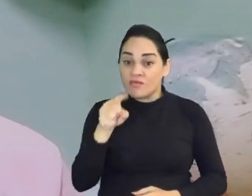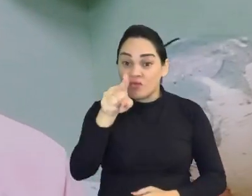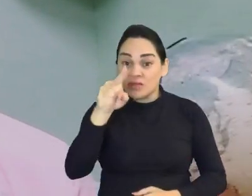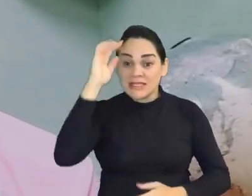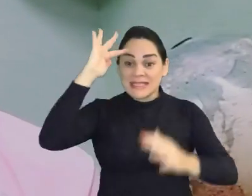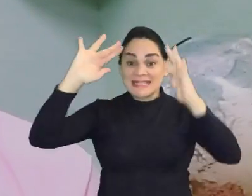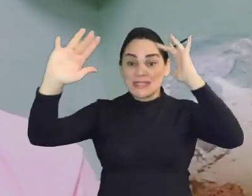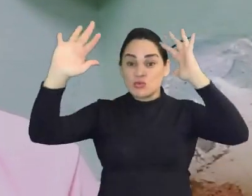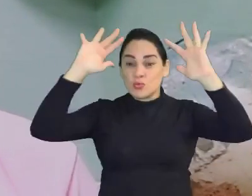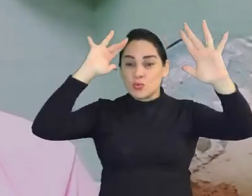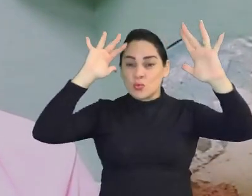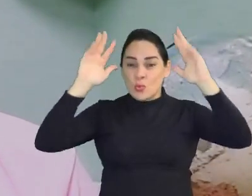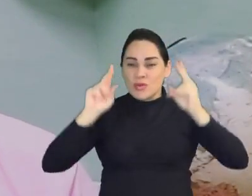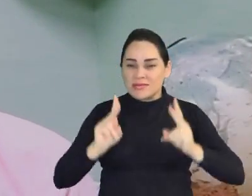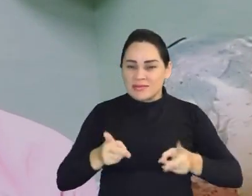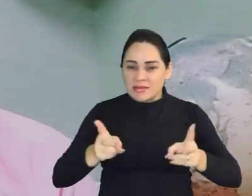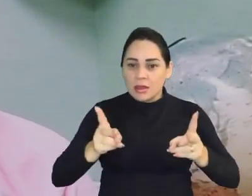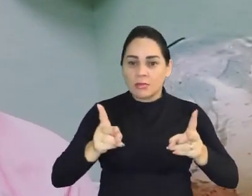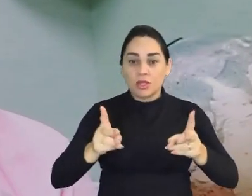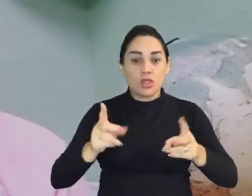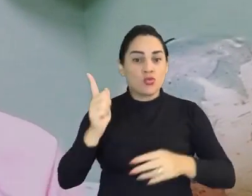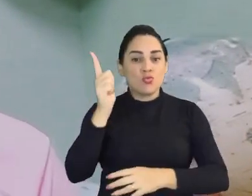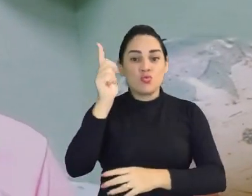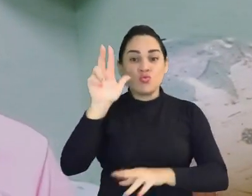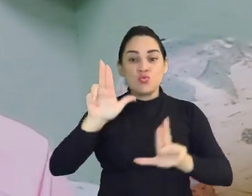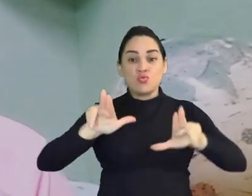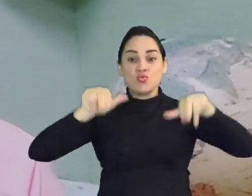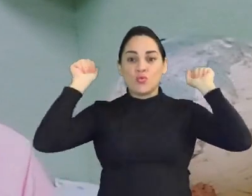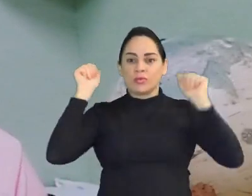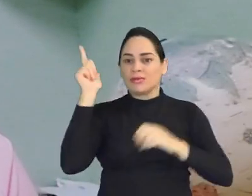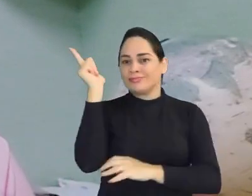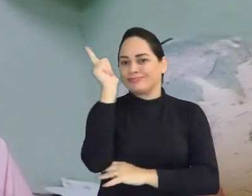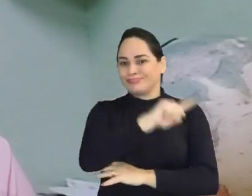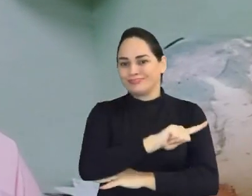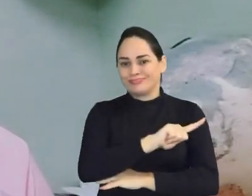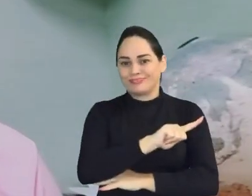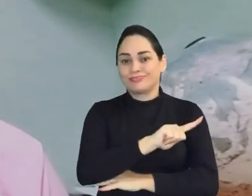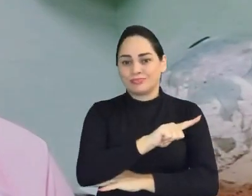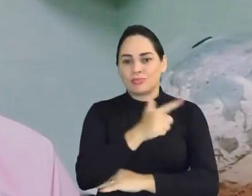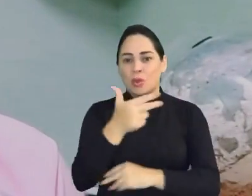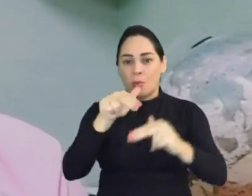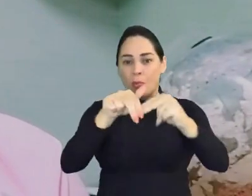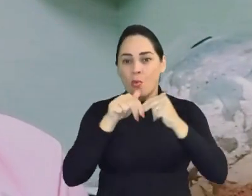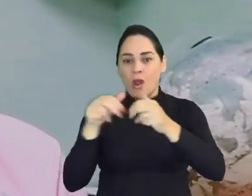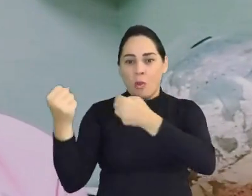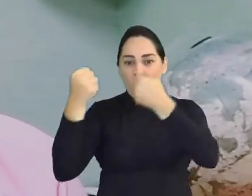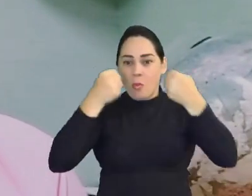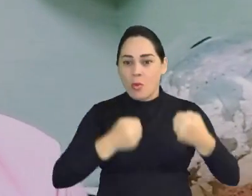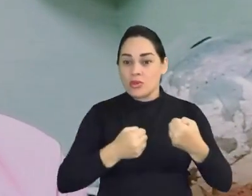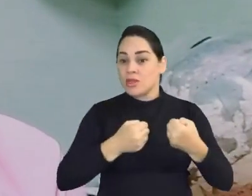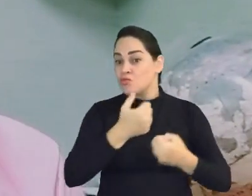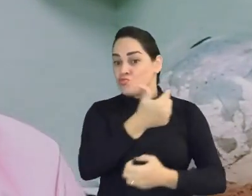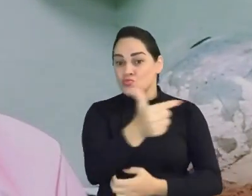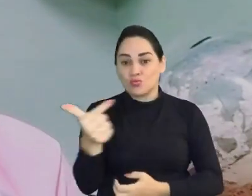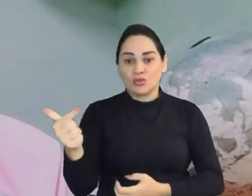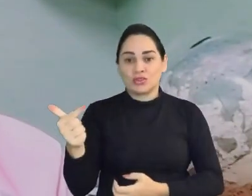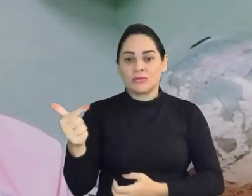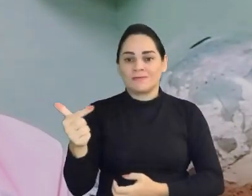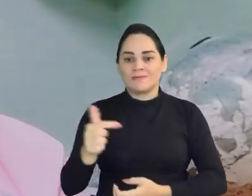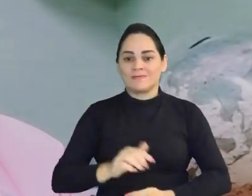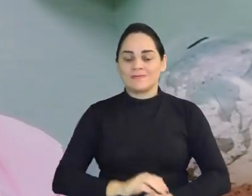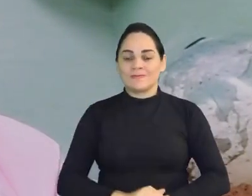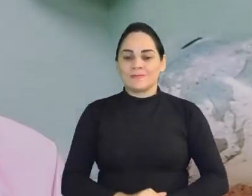sempre desejou e que nunca conseguiu por conta de um poder que não chegou, que não foi